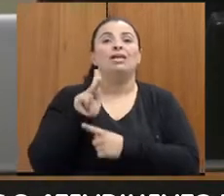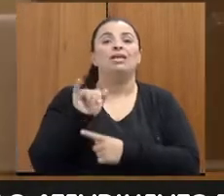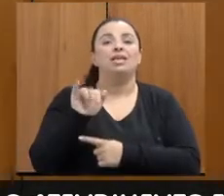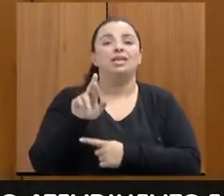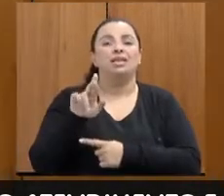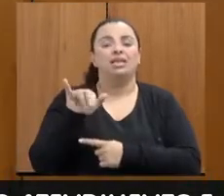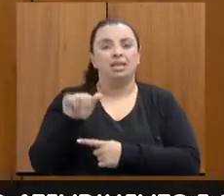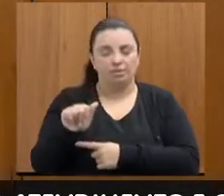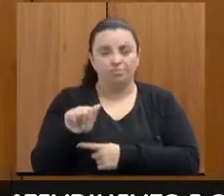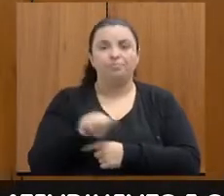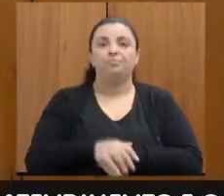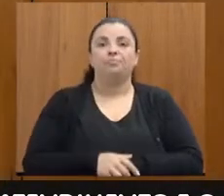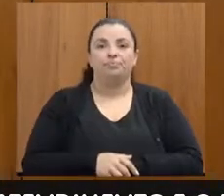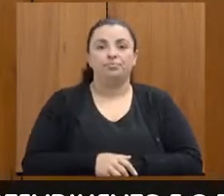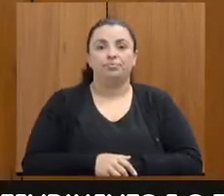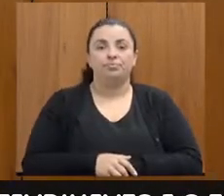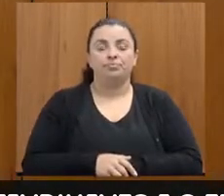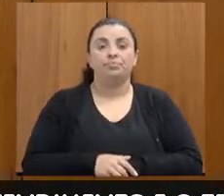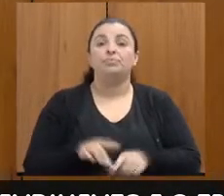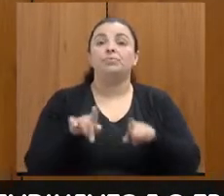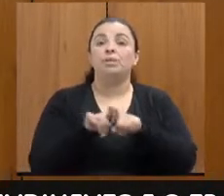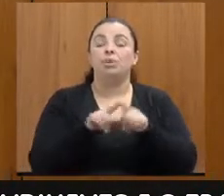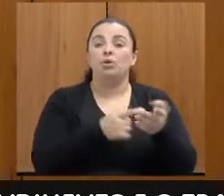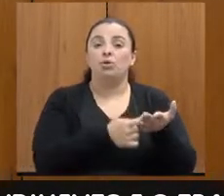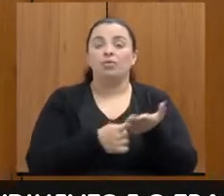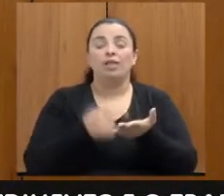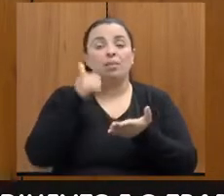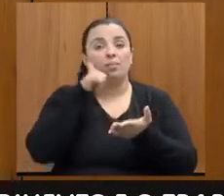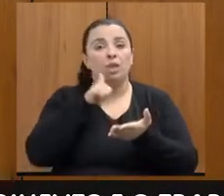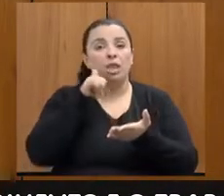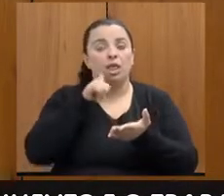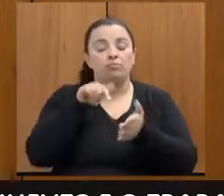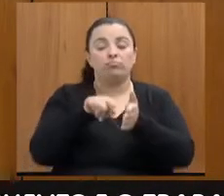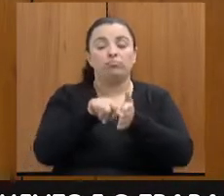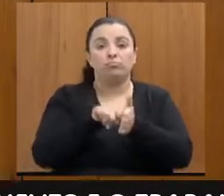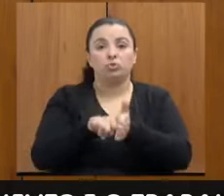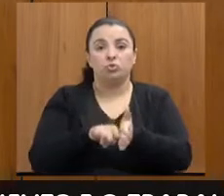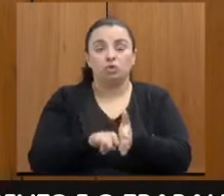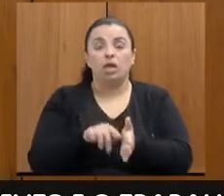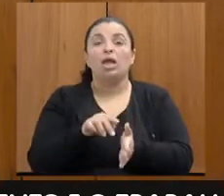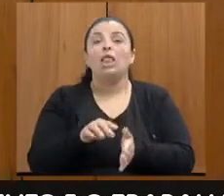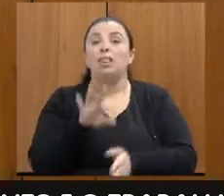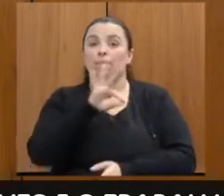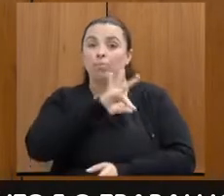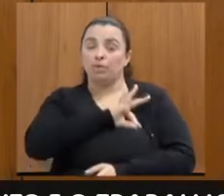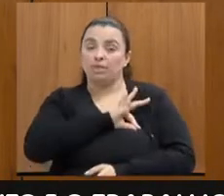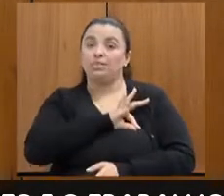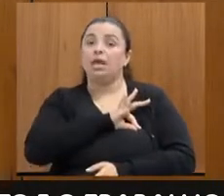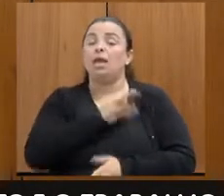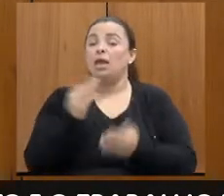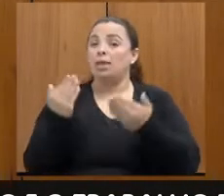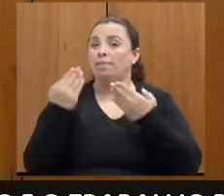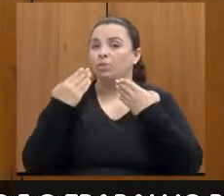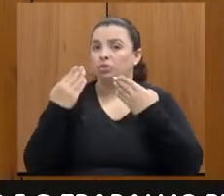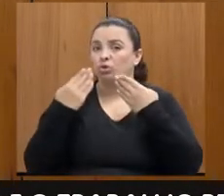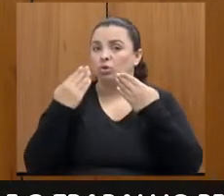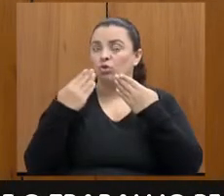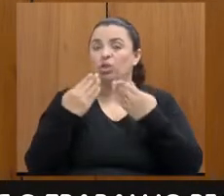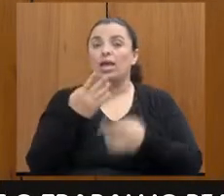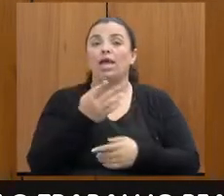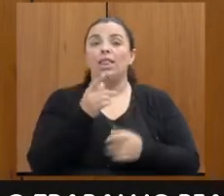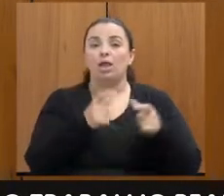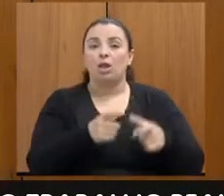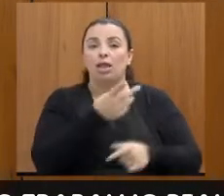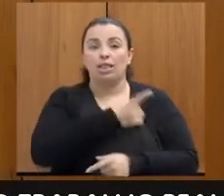Convido também a investigadora de polícia e psicologia da Delegacia Especializada de